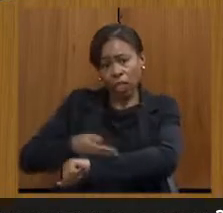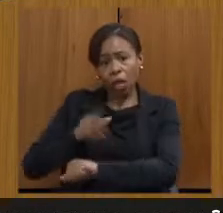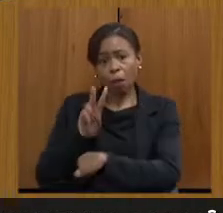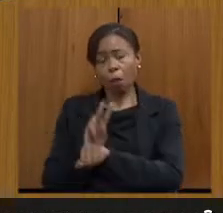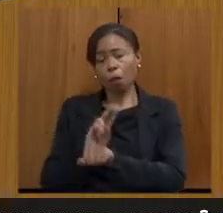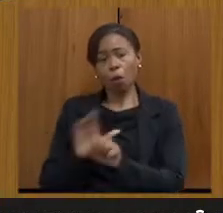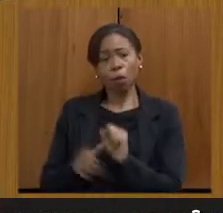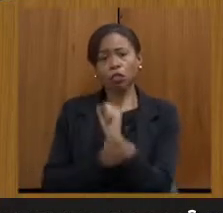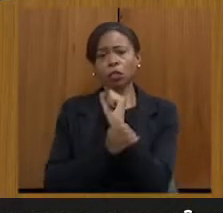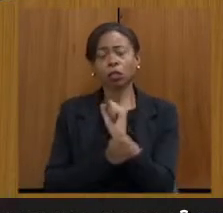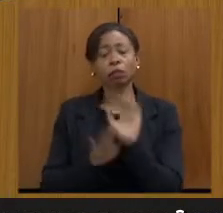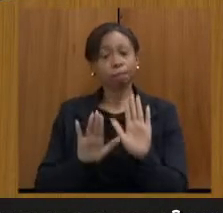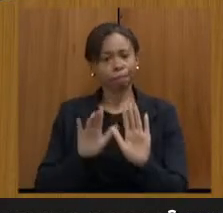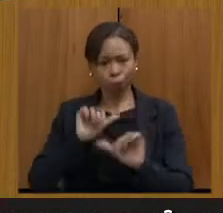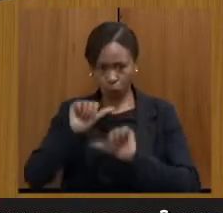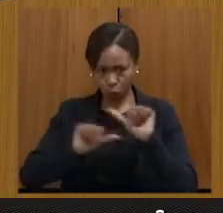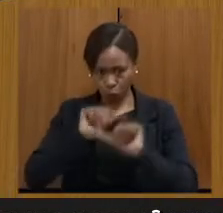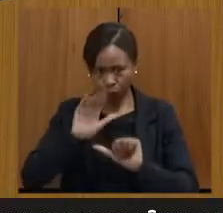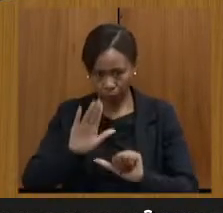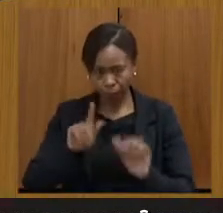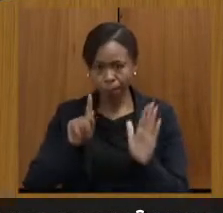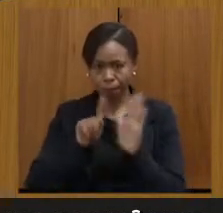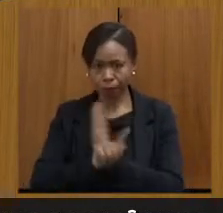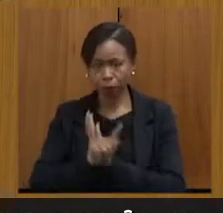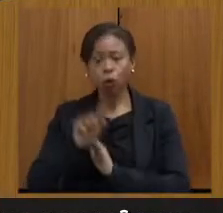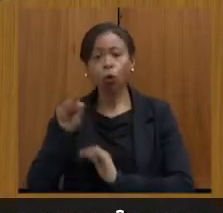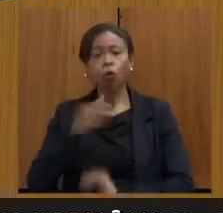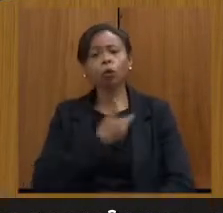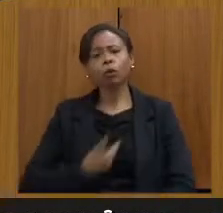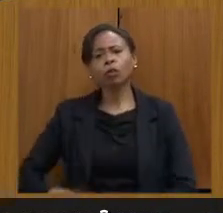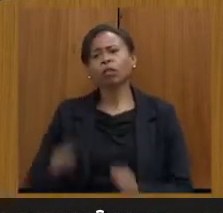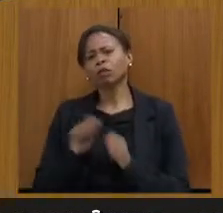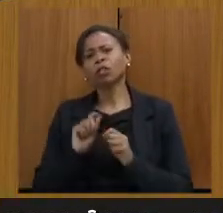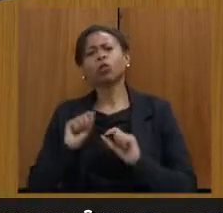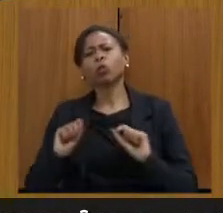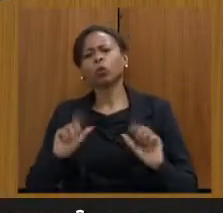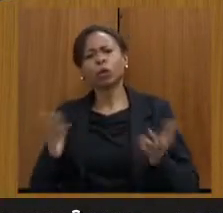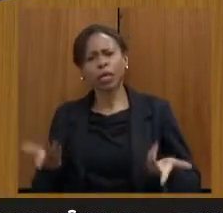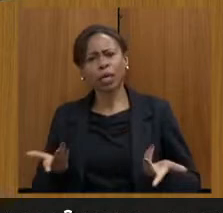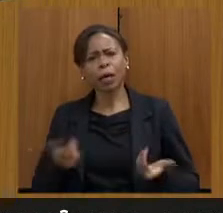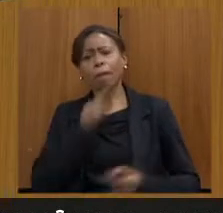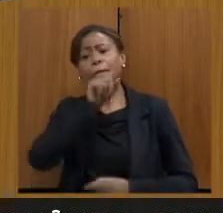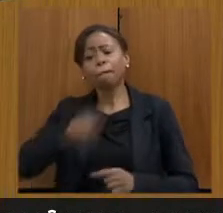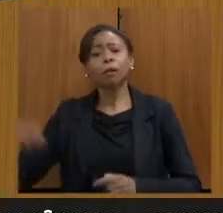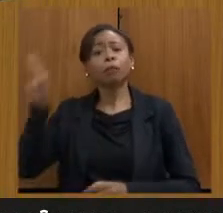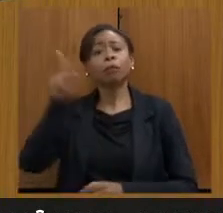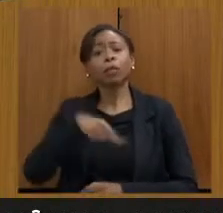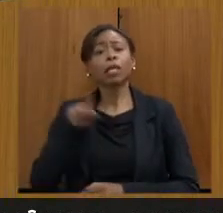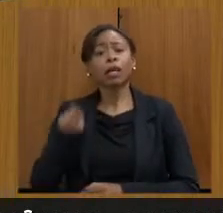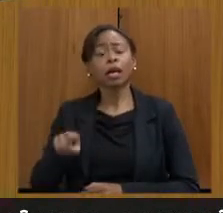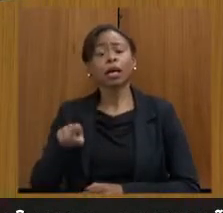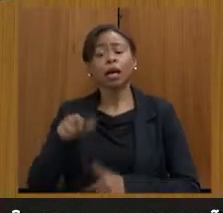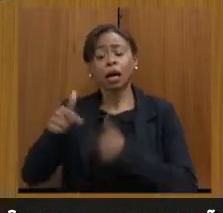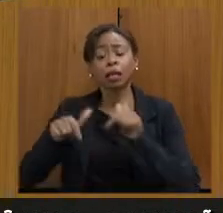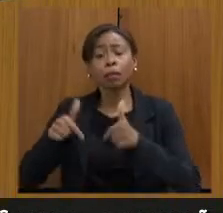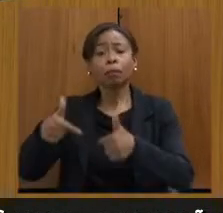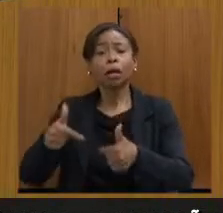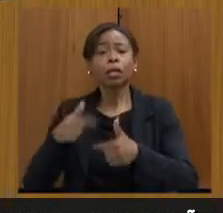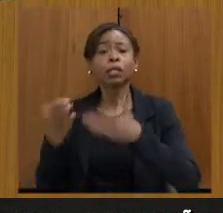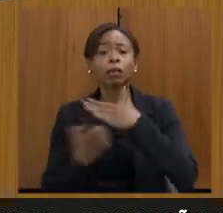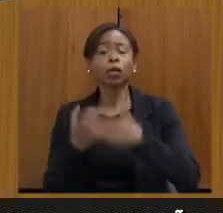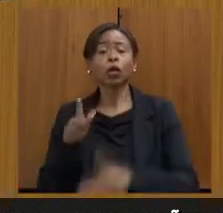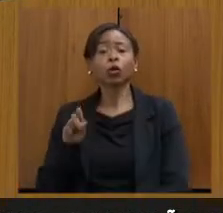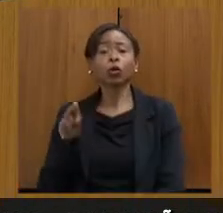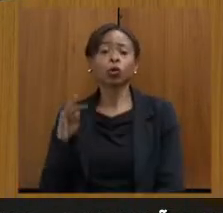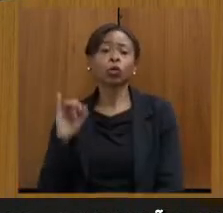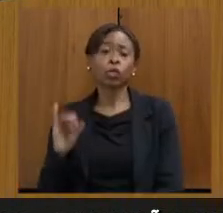vou mudar a pergunta. O que o governo está fazendo para suspender as atividades da mineradora GUT, considerando o decreto e a